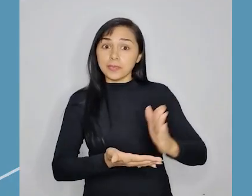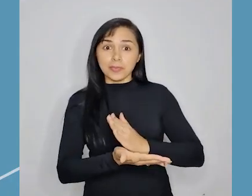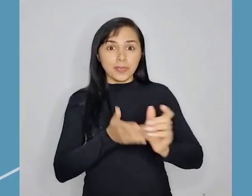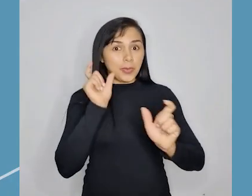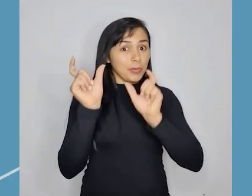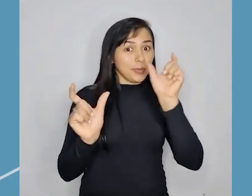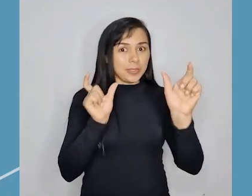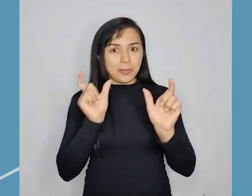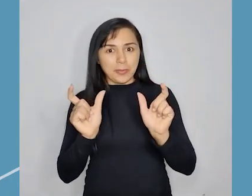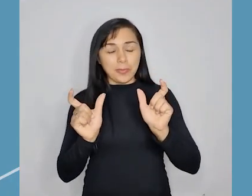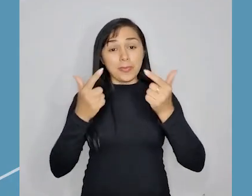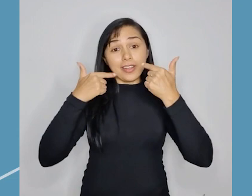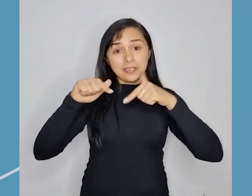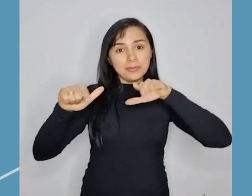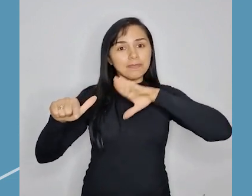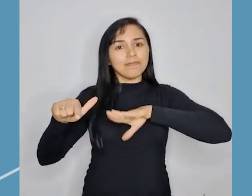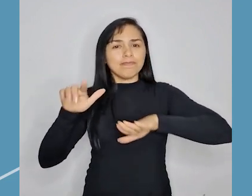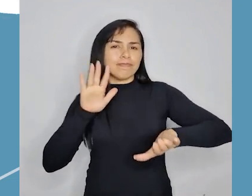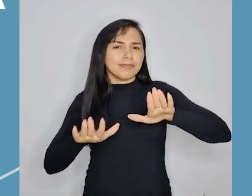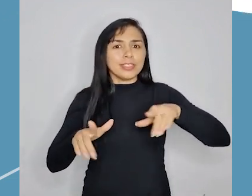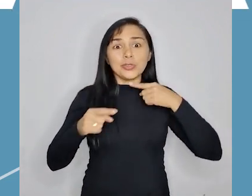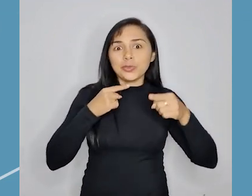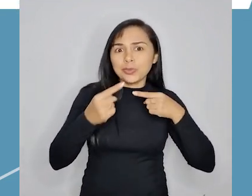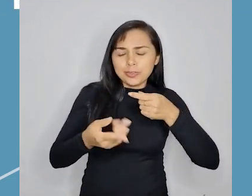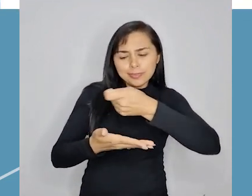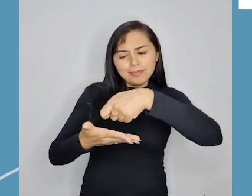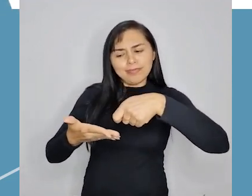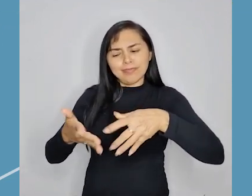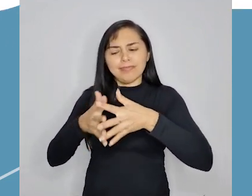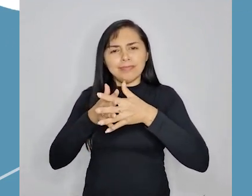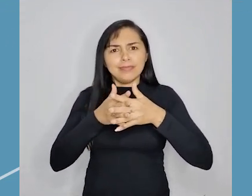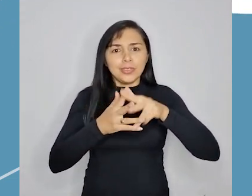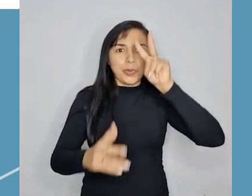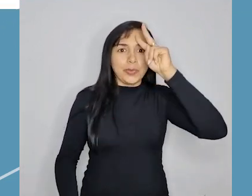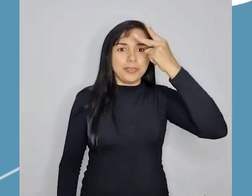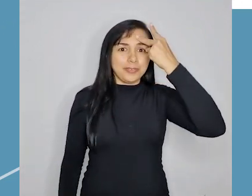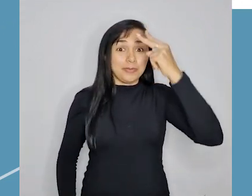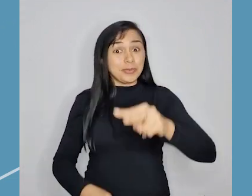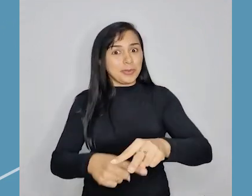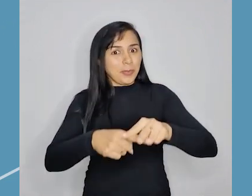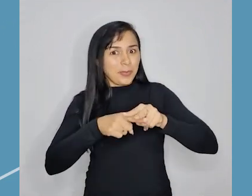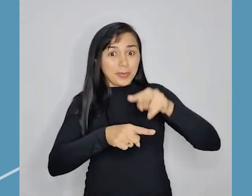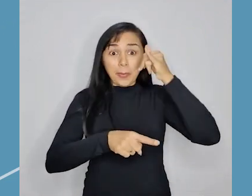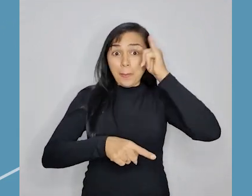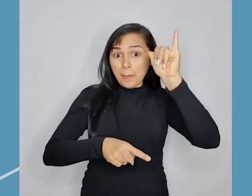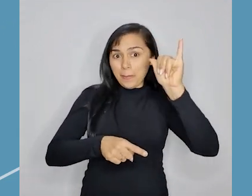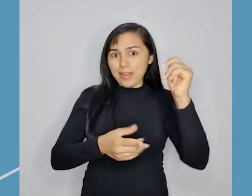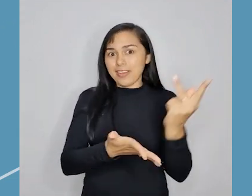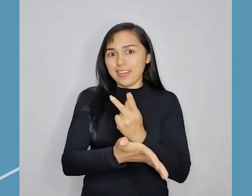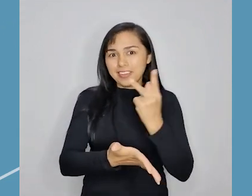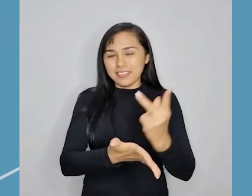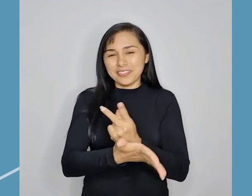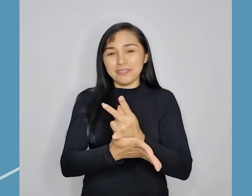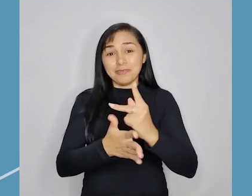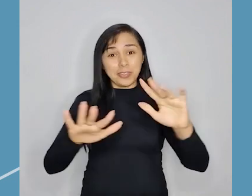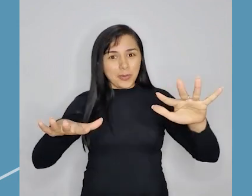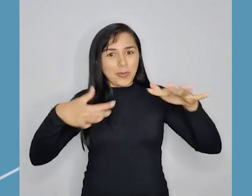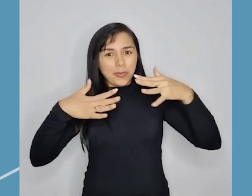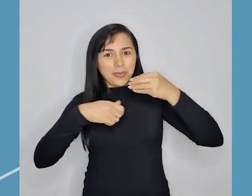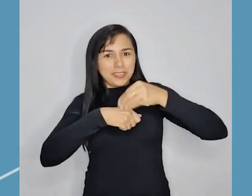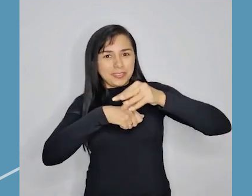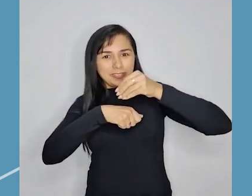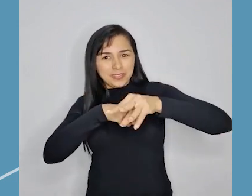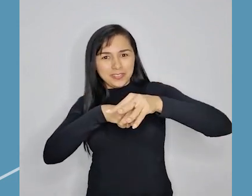Algumas palavras da língua portuguesa nos causam dúvidas na hora da escrita. Então, para você não errar mais,